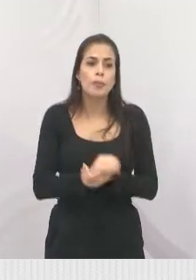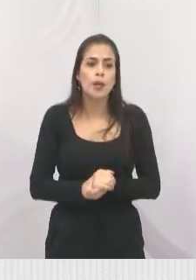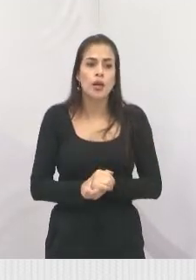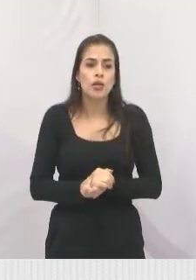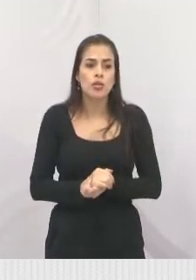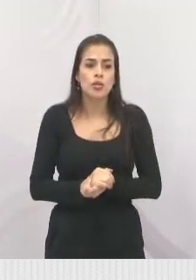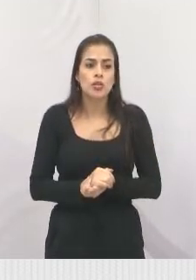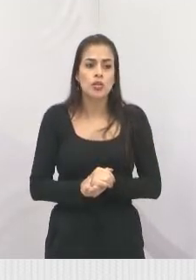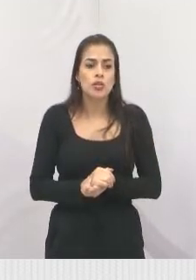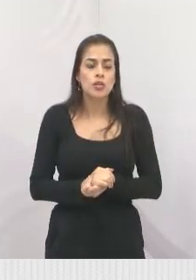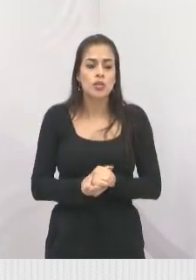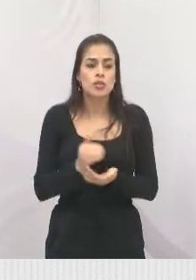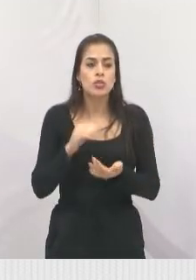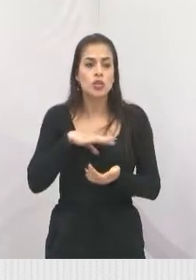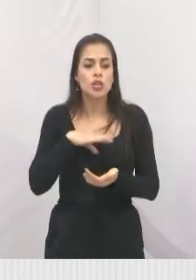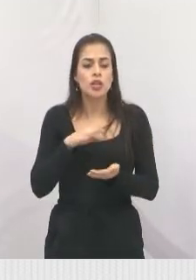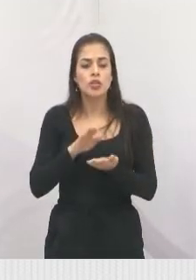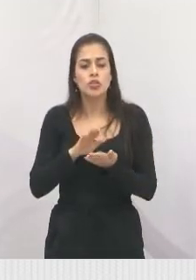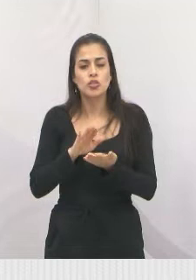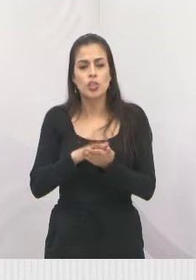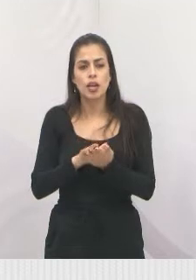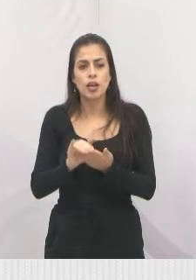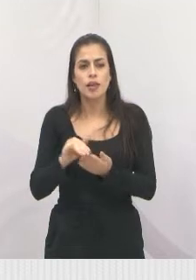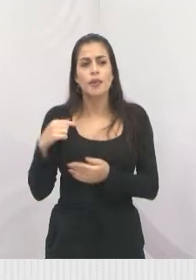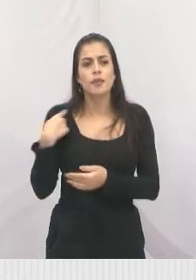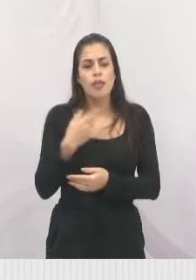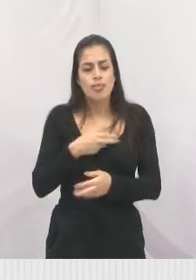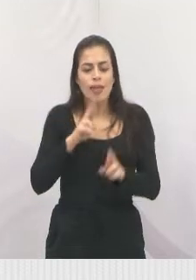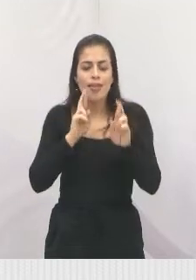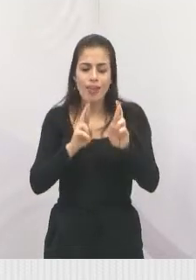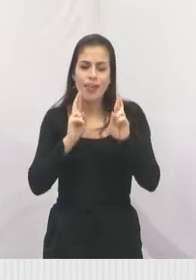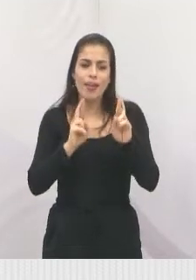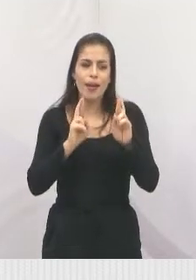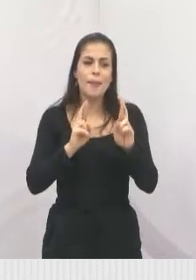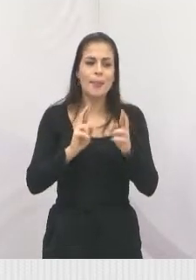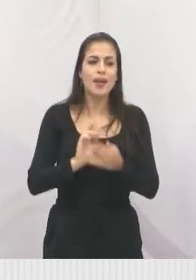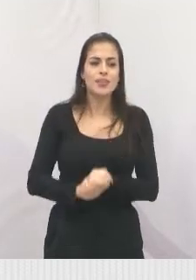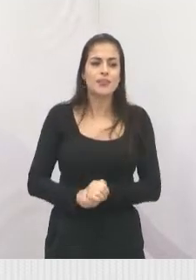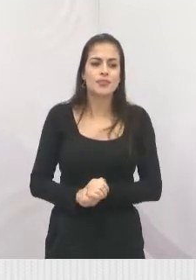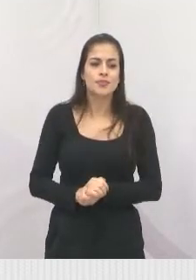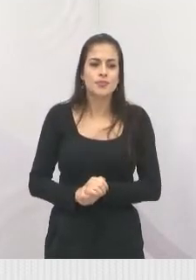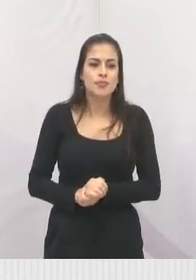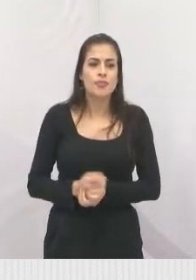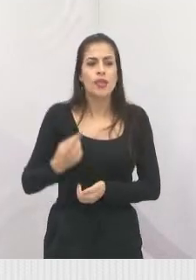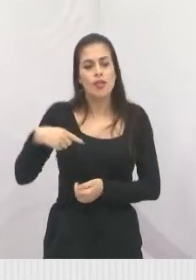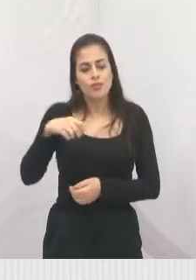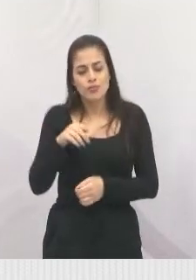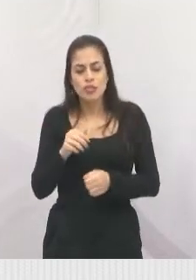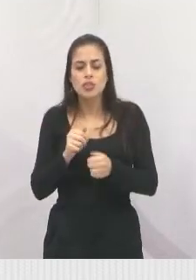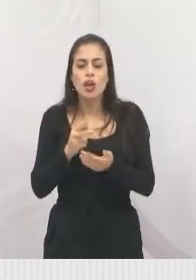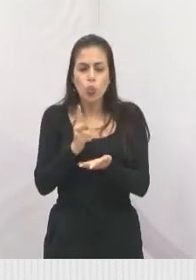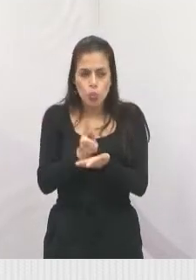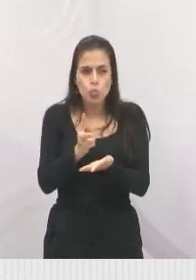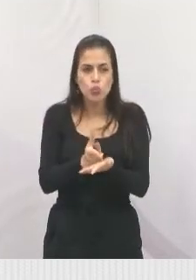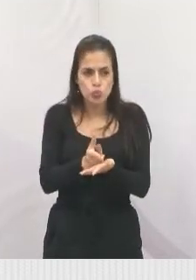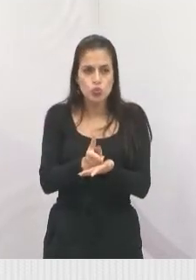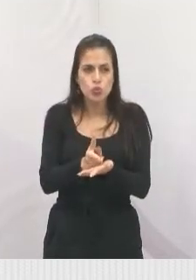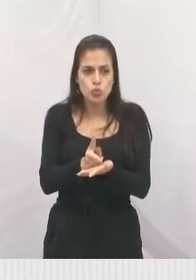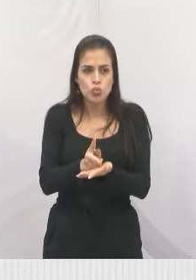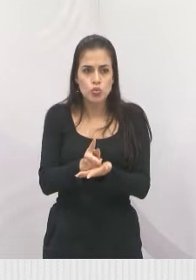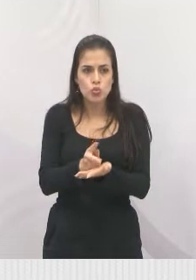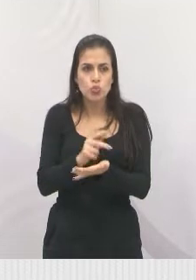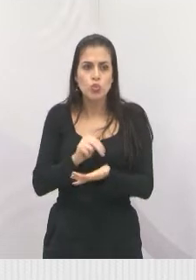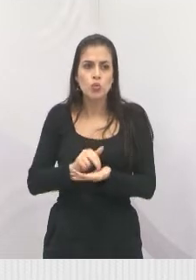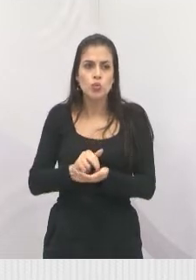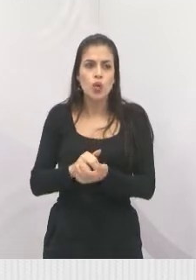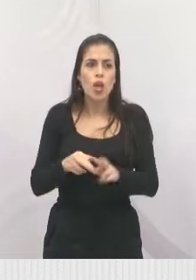Então, a vocês, todas as minhas vibrações positivas para que vocês permaneçam aí onde